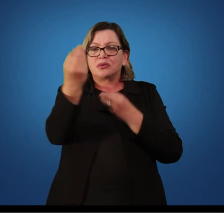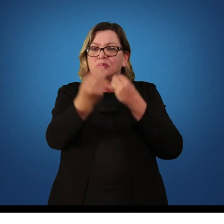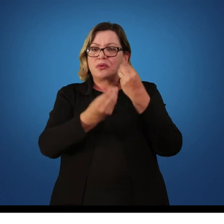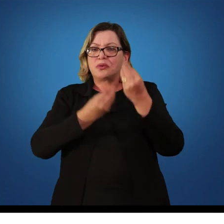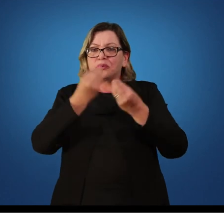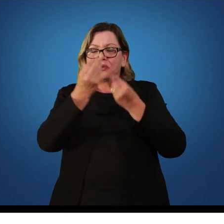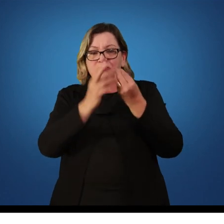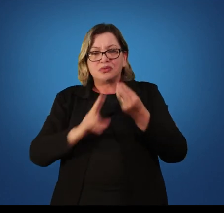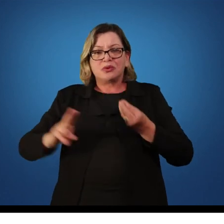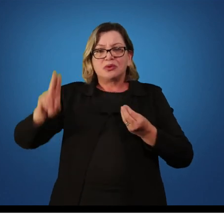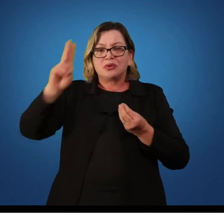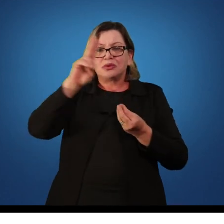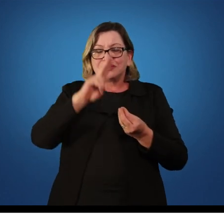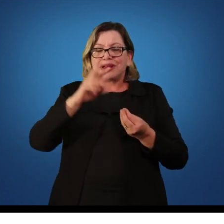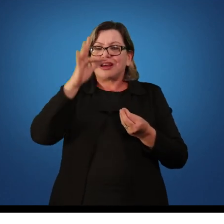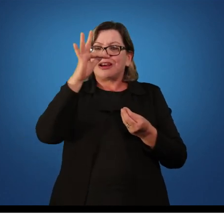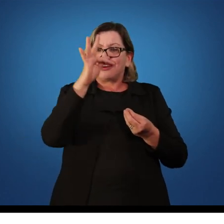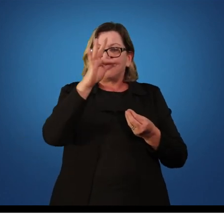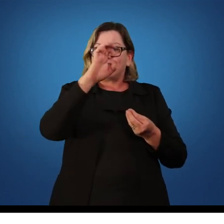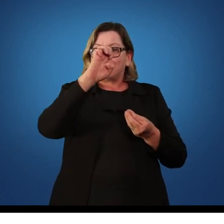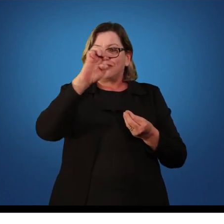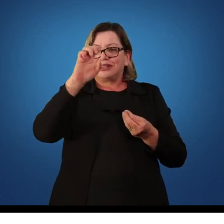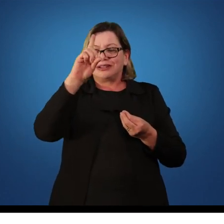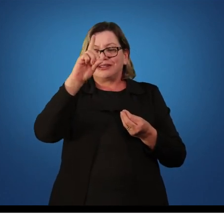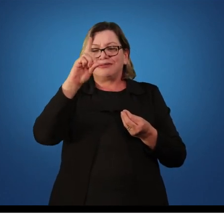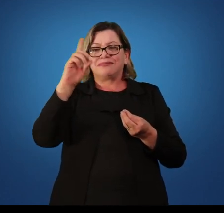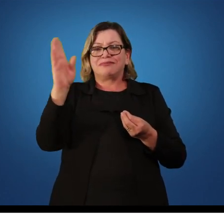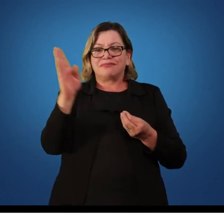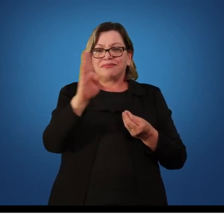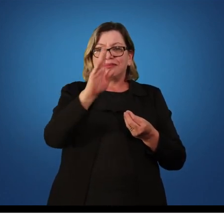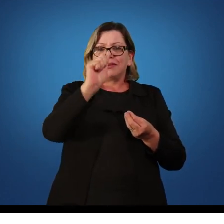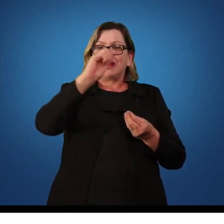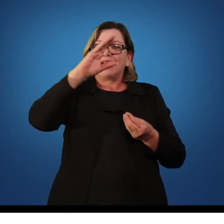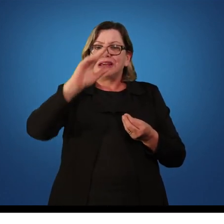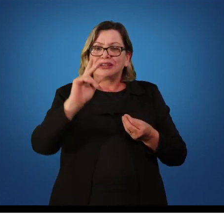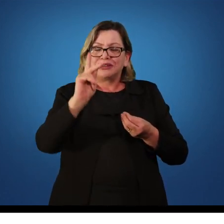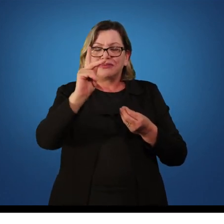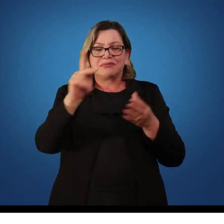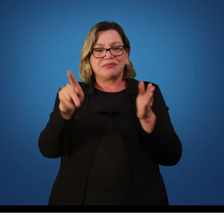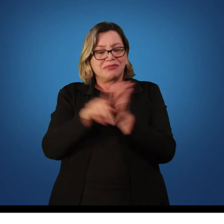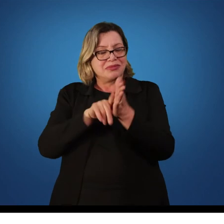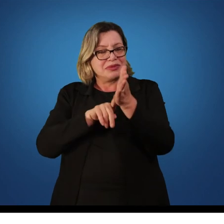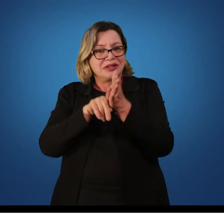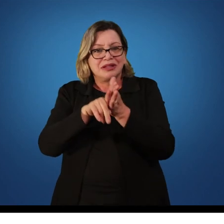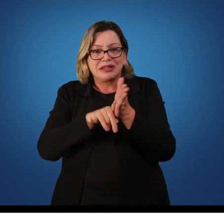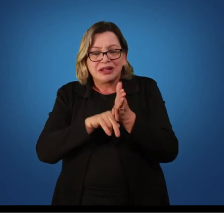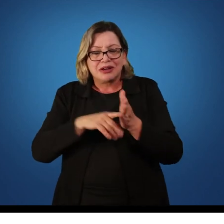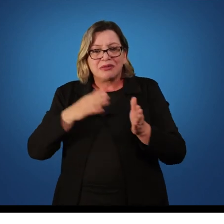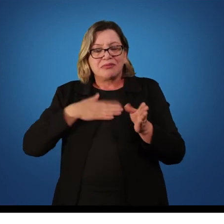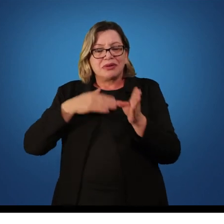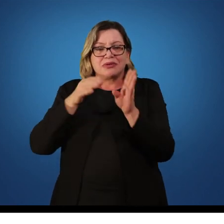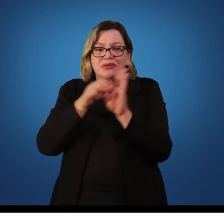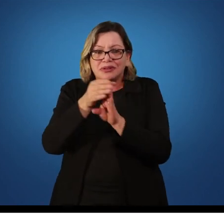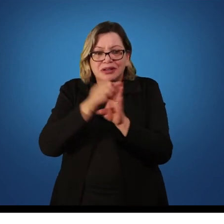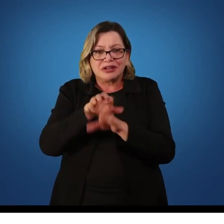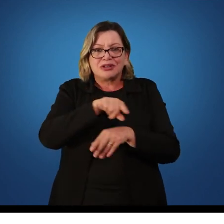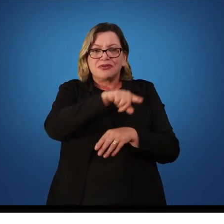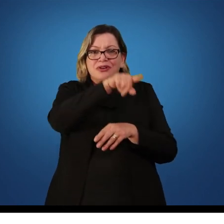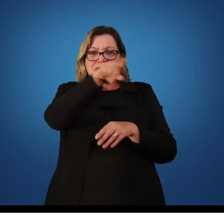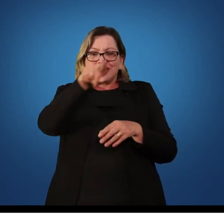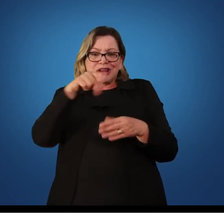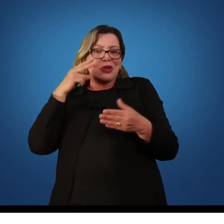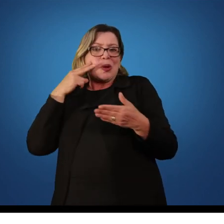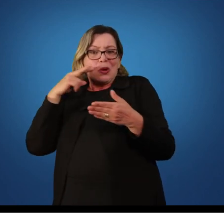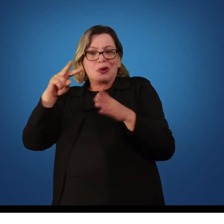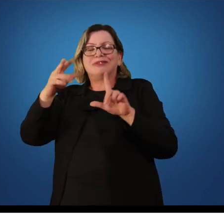do conteúdo feedback em pesquisas. Então, a minha sugestão é que vocês deem uma olhada no e-book